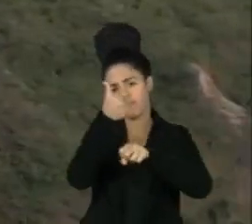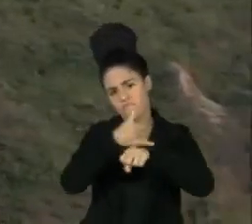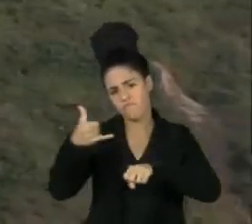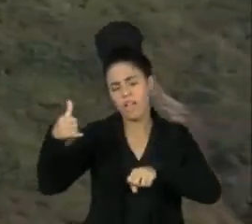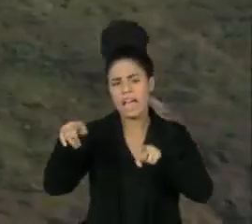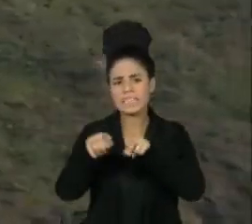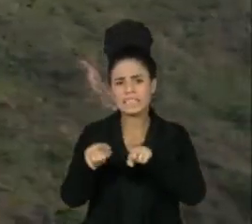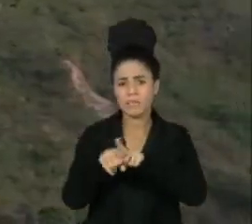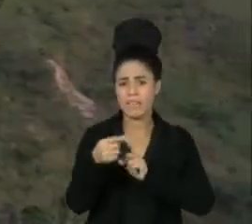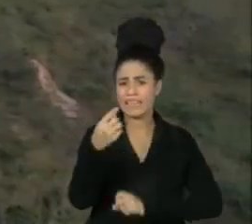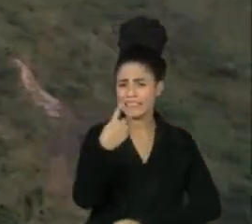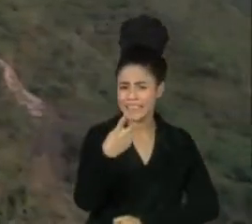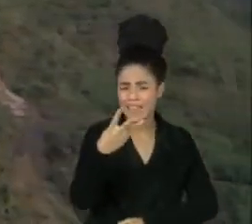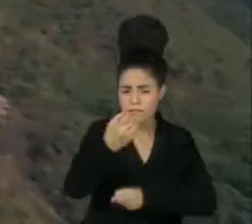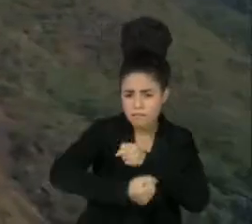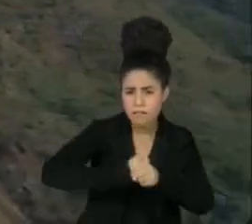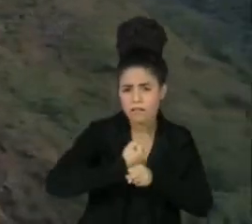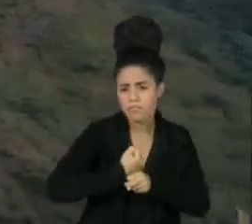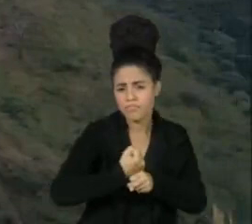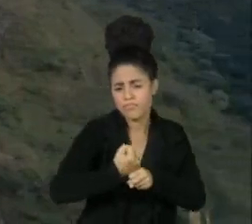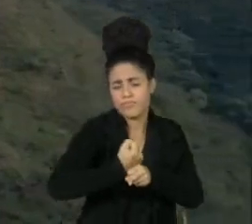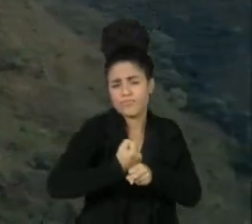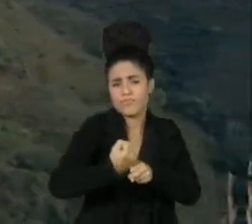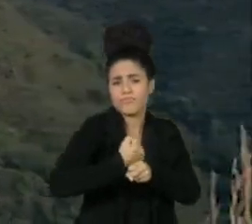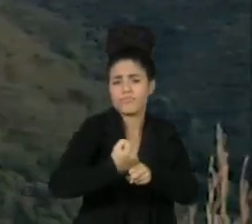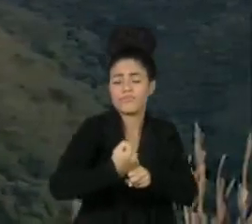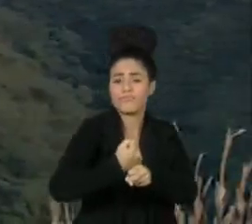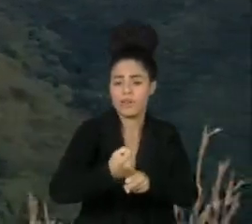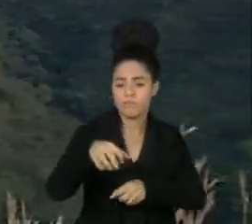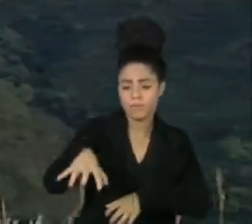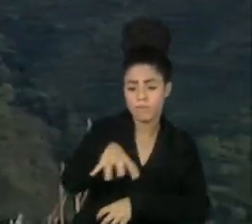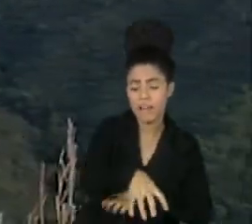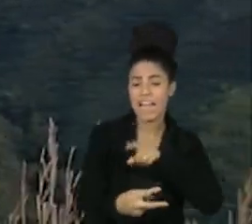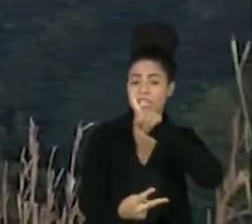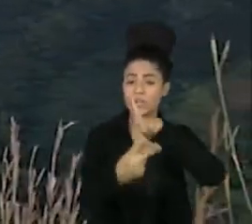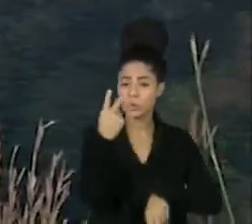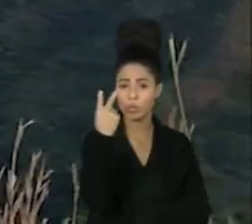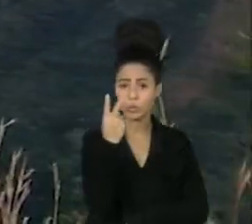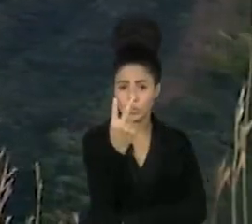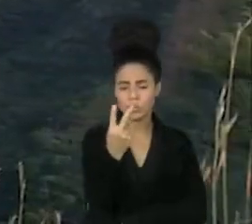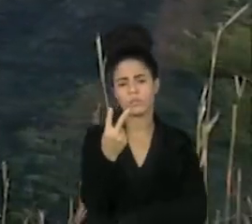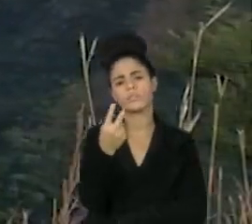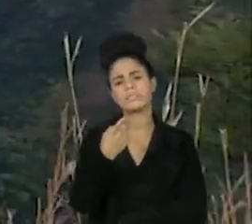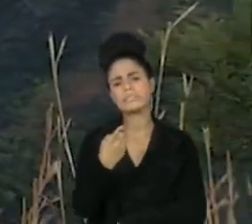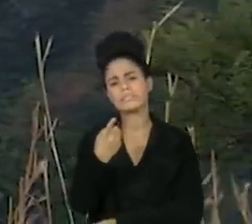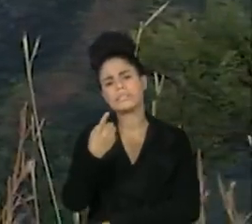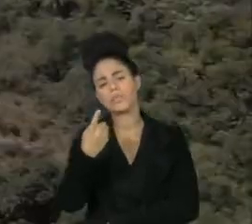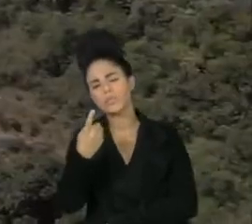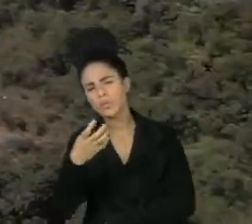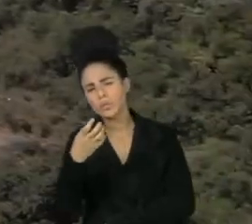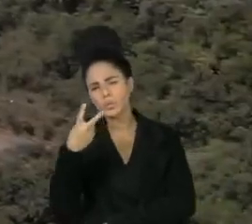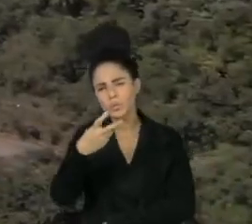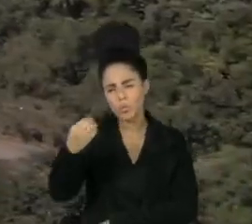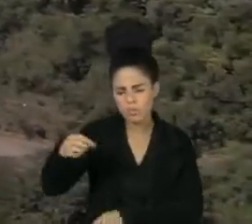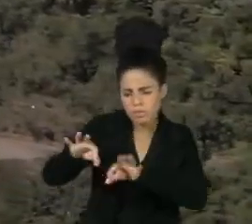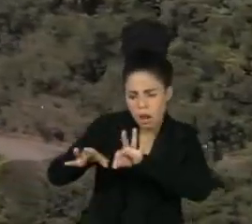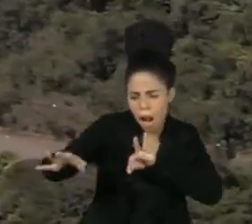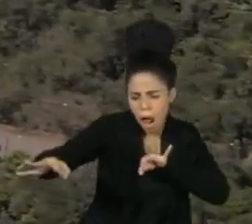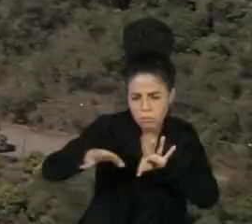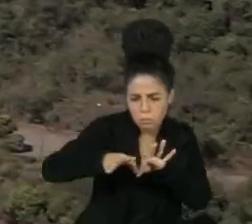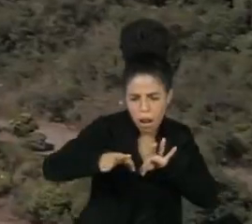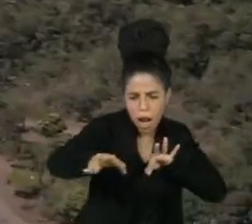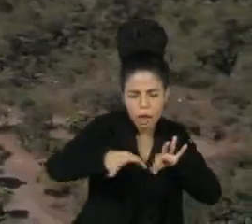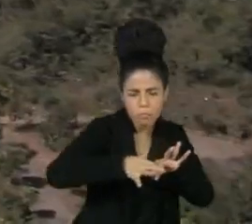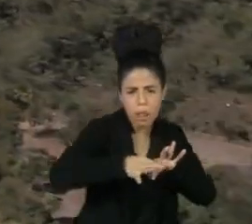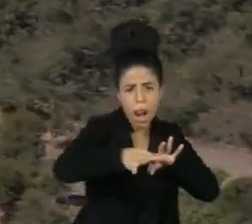Serão 13 anos de exploração em duas áreas, que podem chegar a 102 hectares, o equivalente a